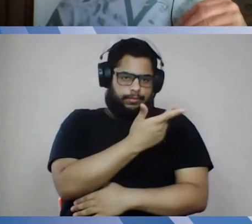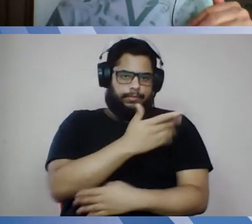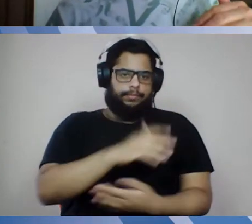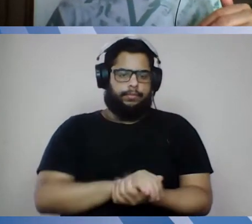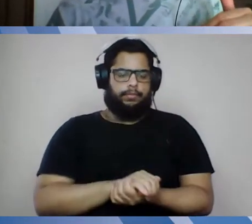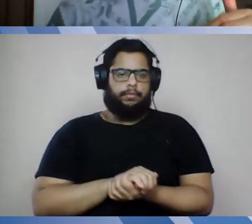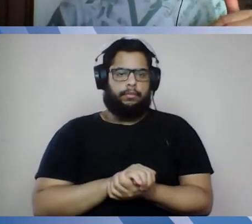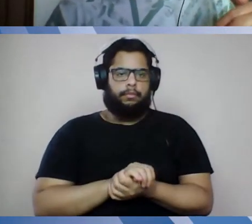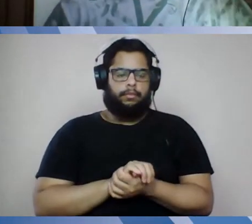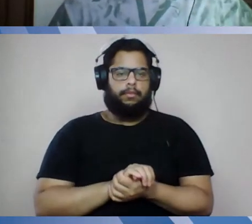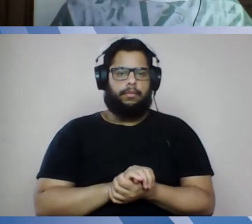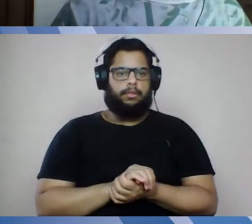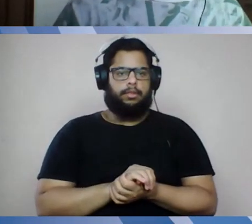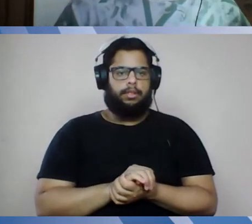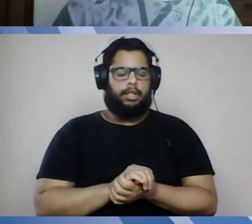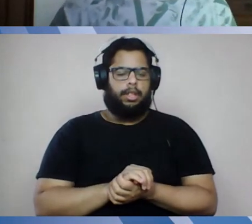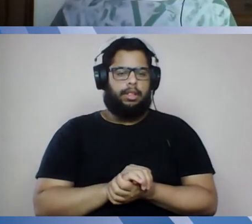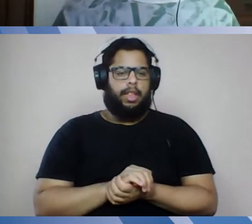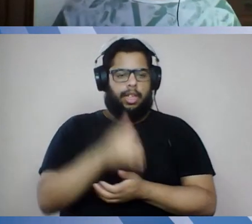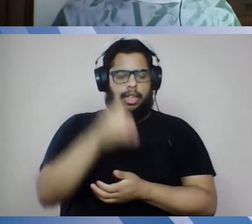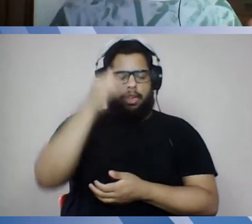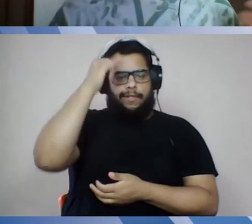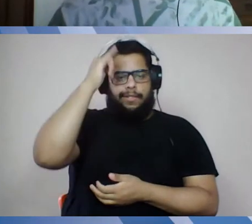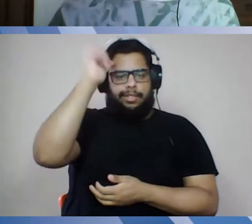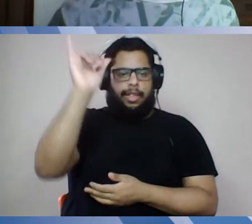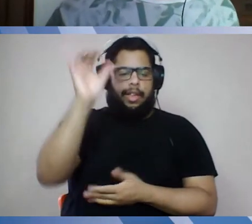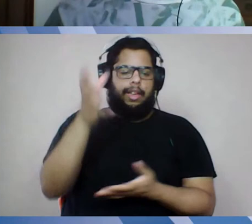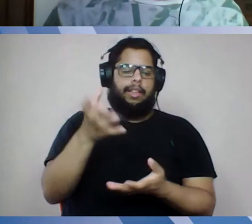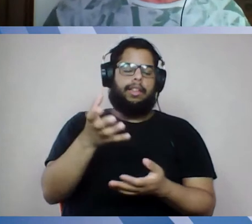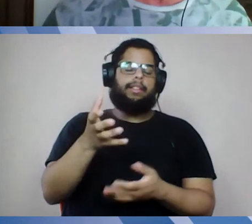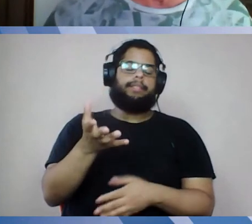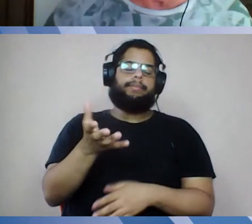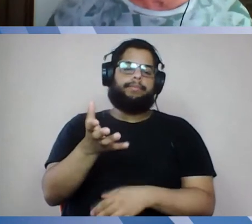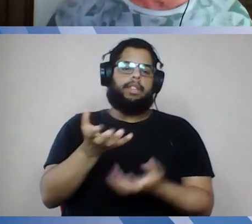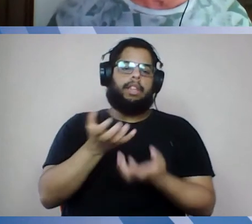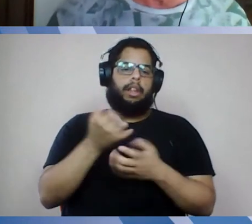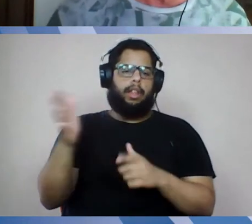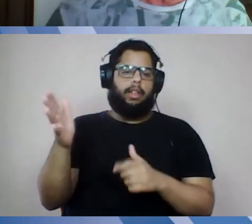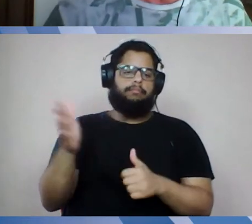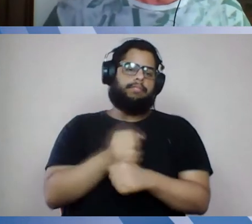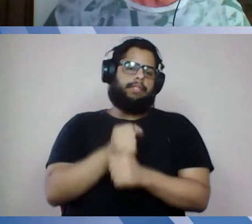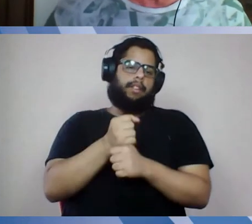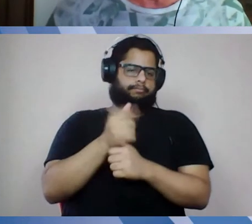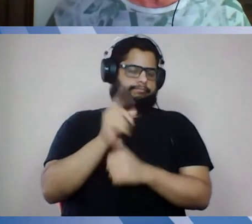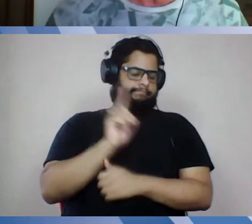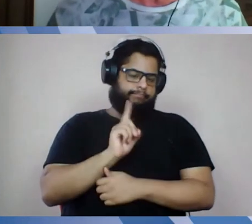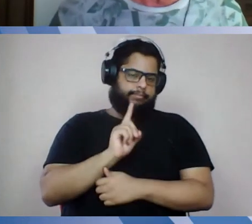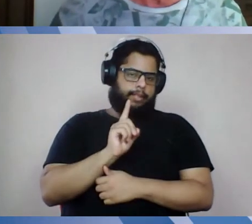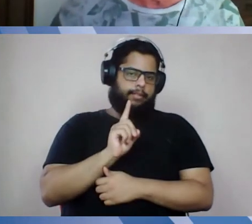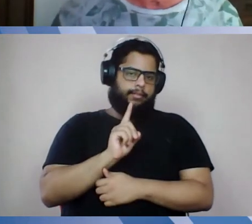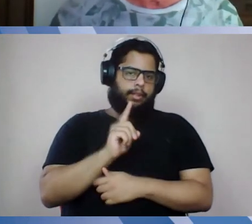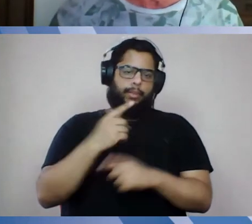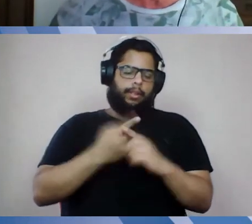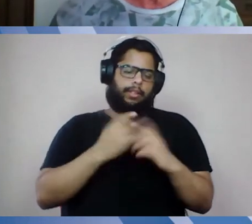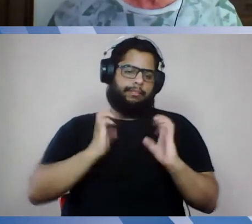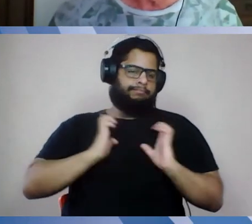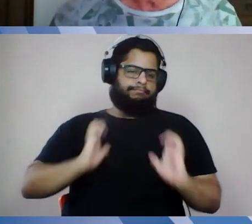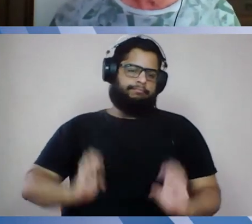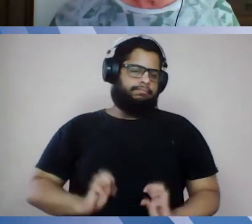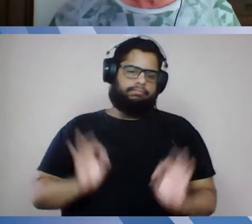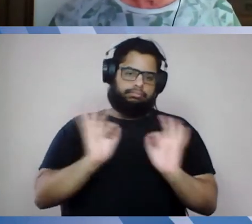sem querer privilégios para o Fiscar em relação à Política Nacional de Vacinação, porque não seria ético isso.